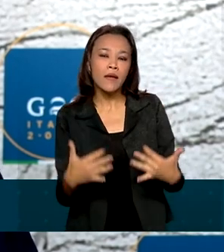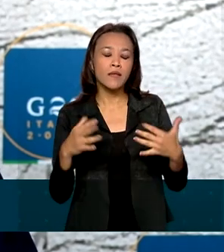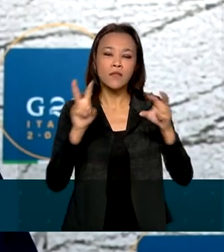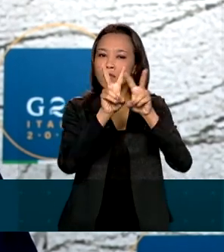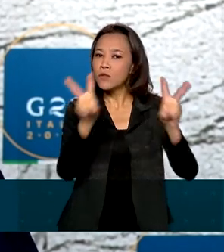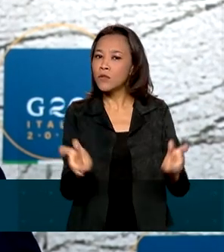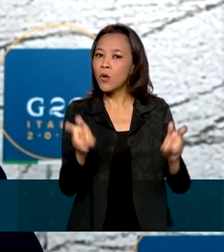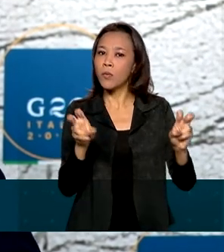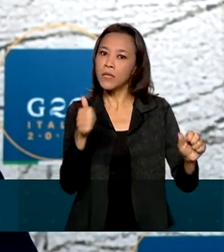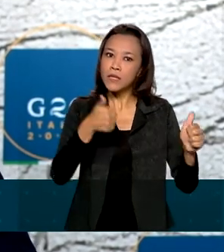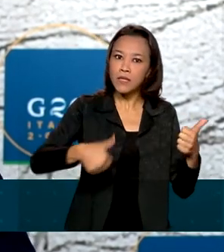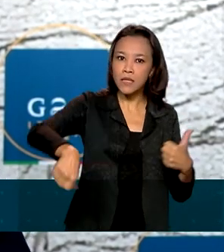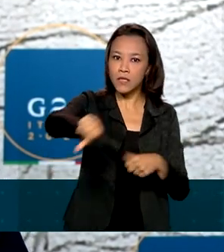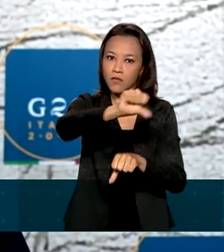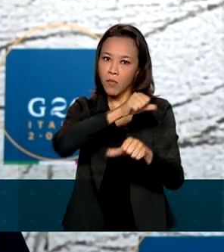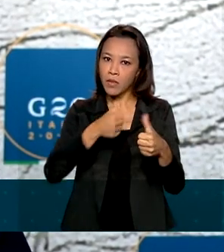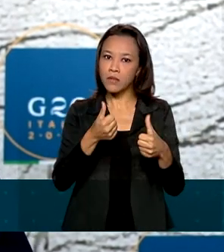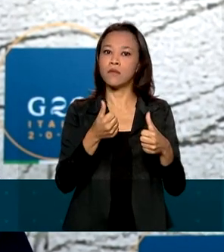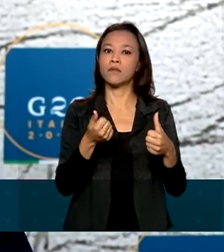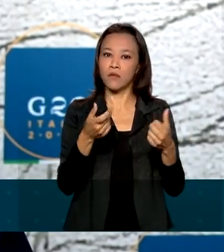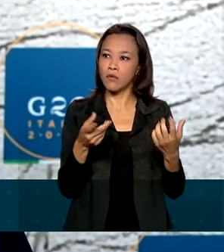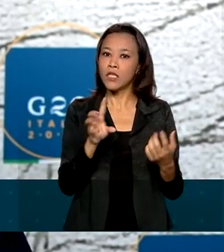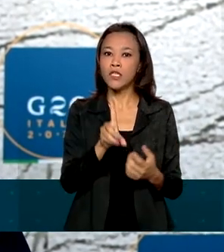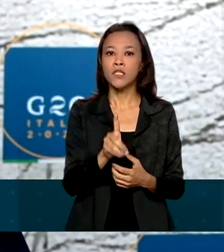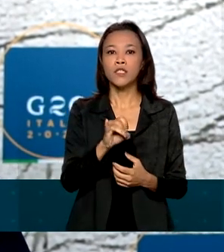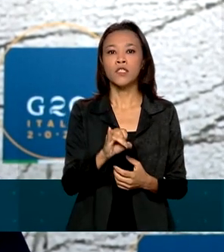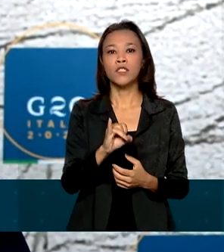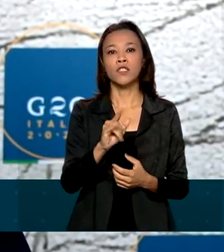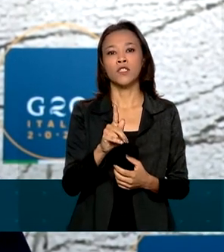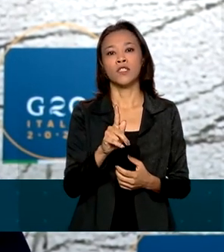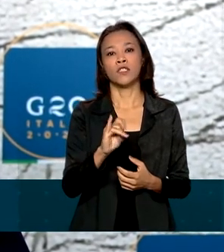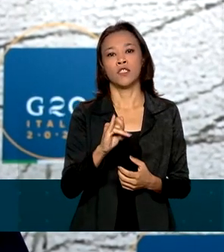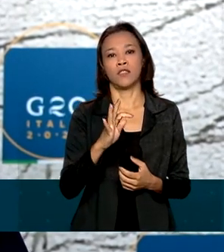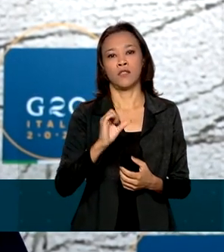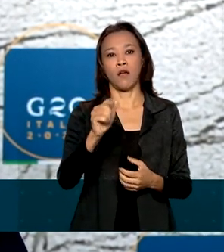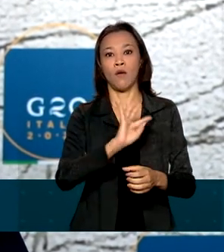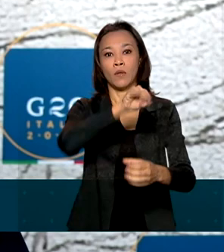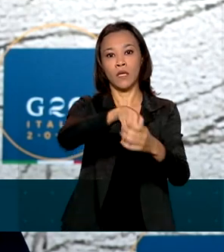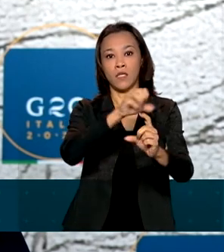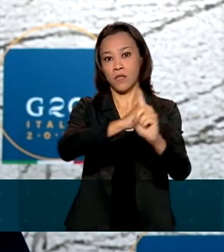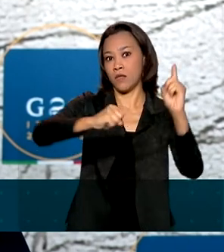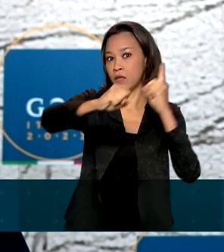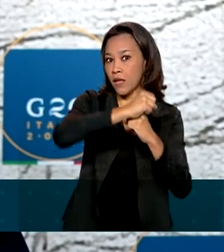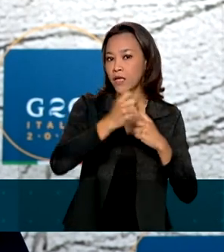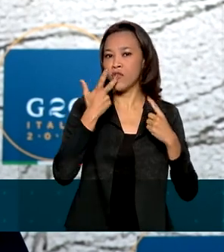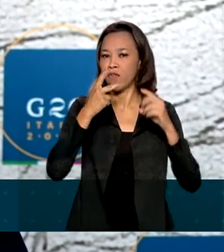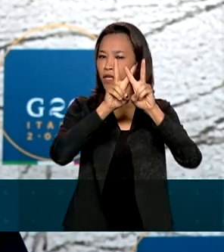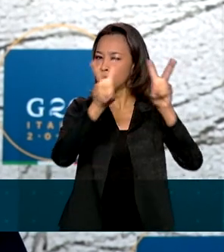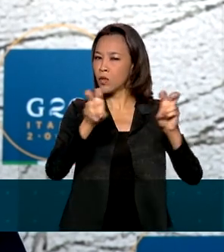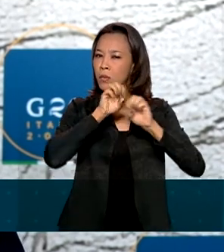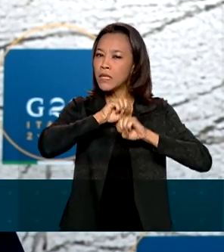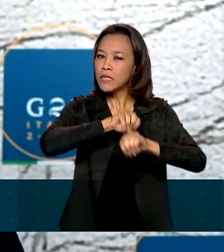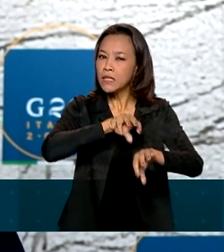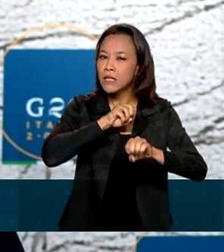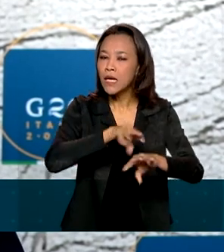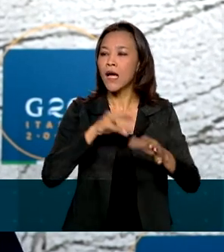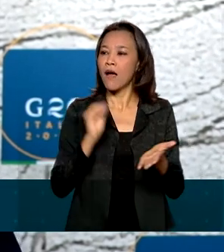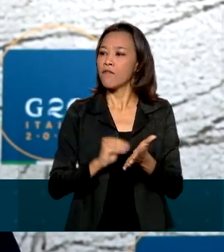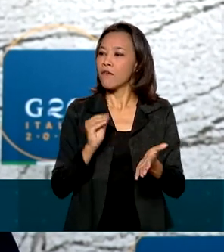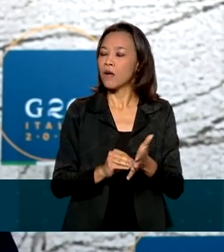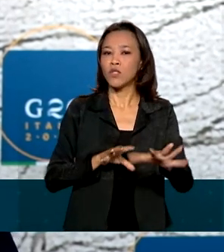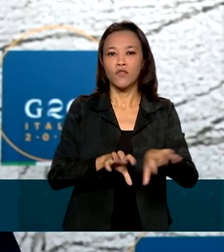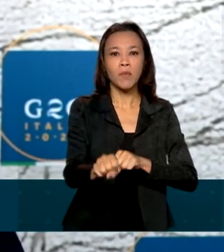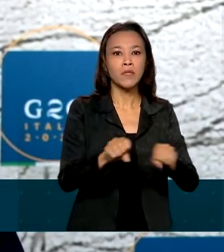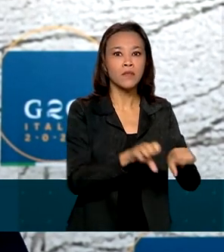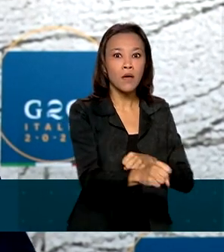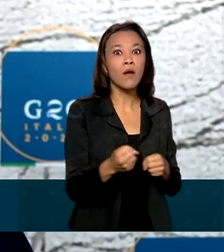era a respeito de transformação digital na sociedade e eu procurei focar um pouco mais na parte de educação, necessidade de formação profissional